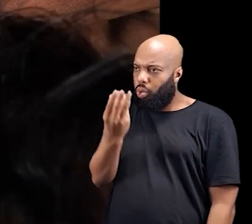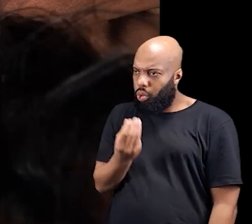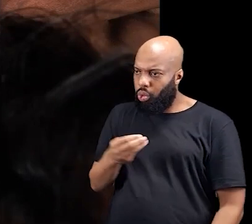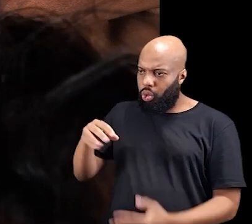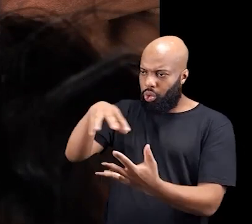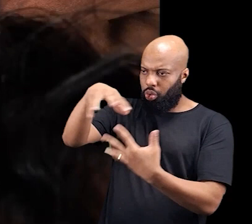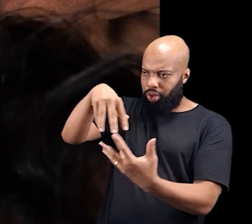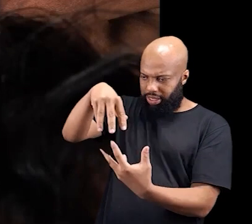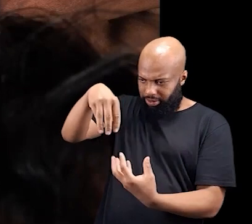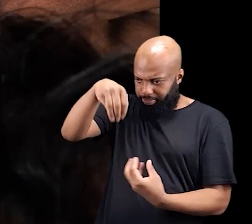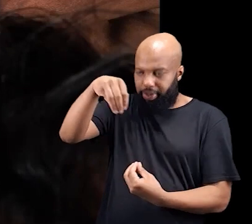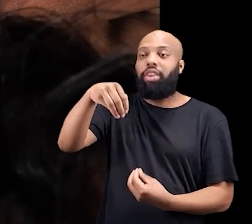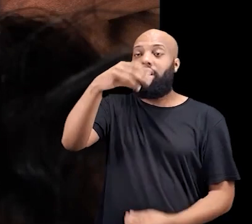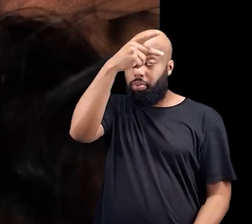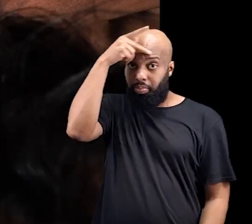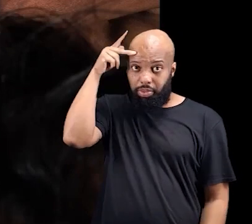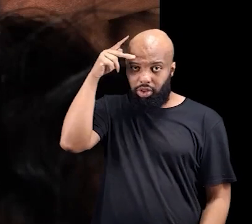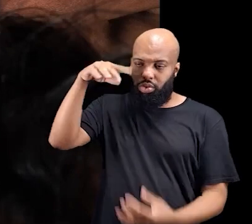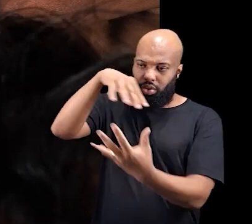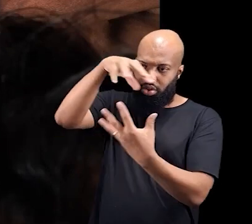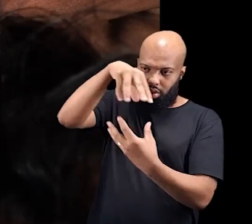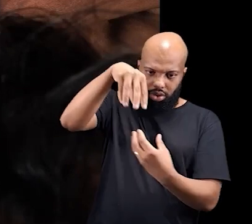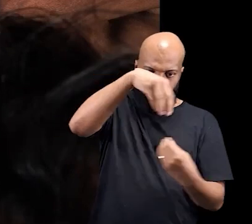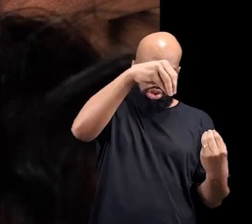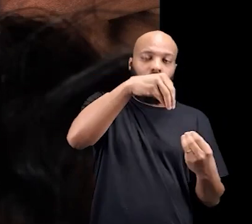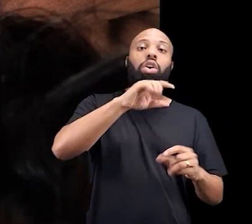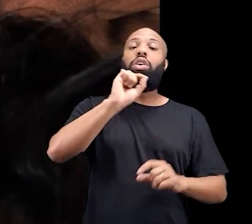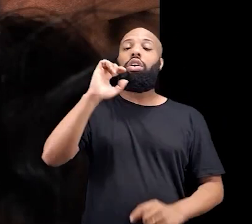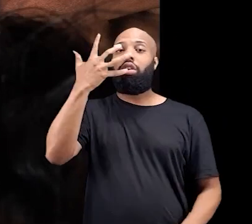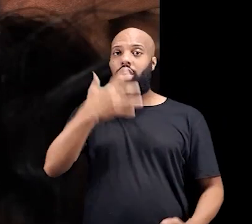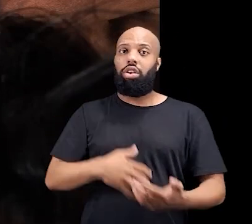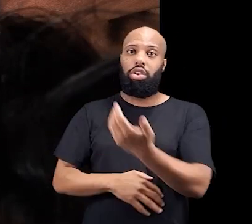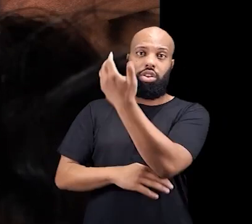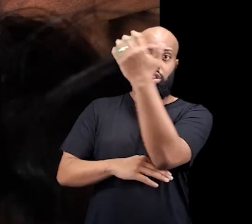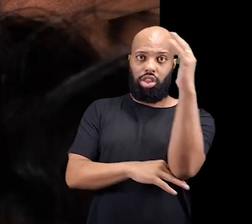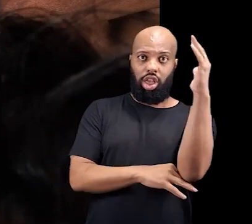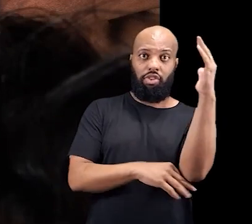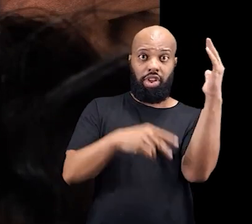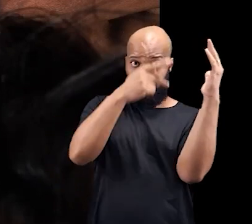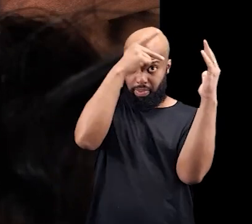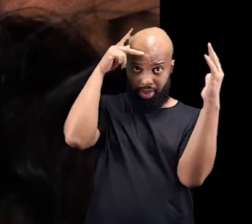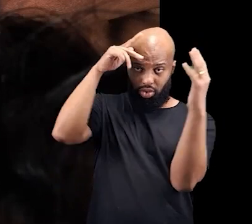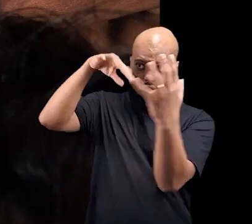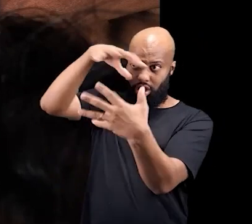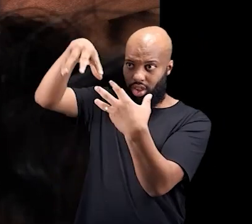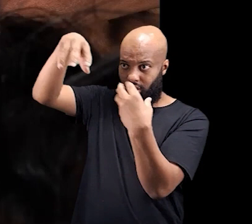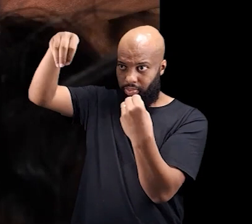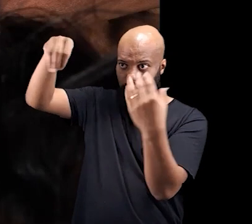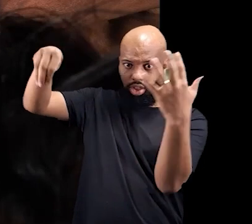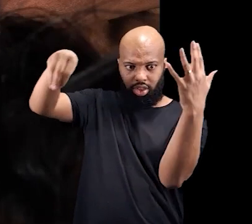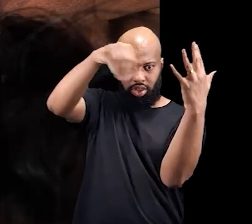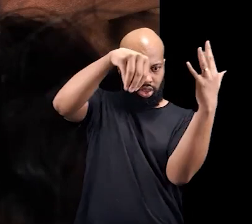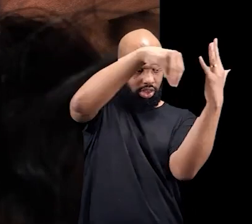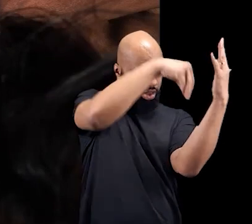espírito dessa pessoa para que ela venha para esse tronco e assim,